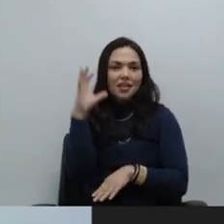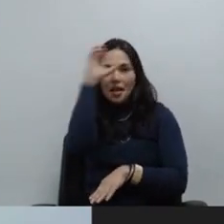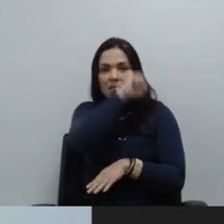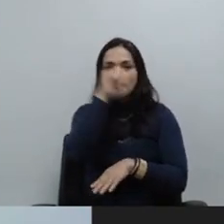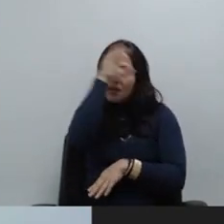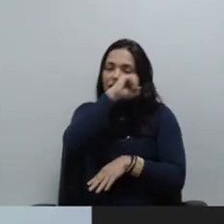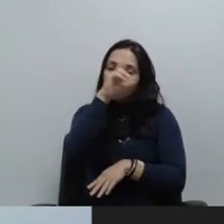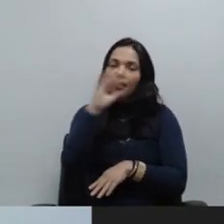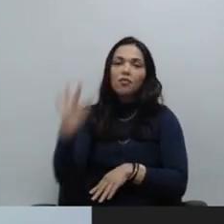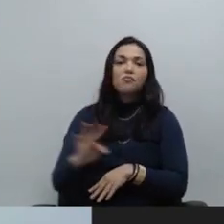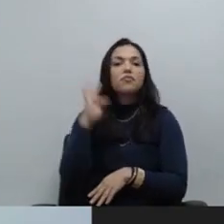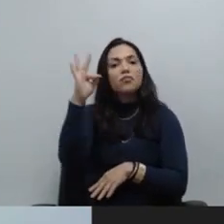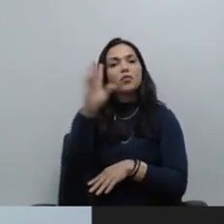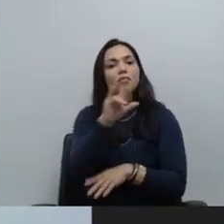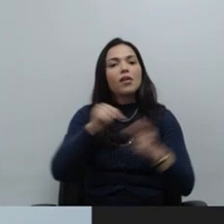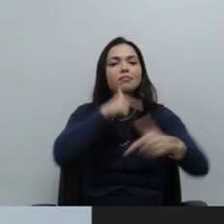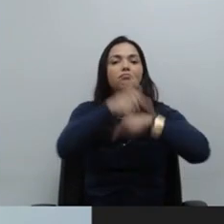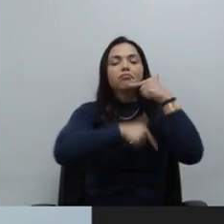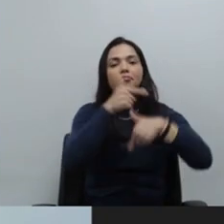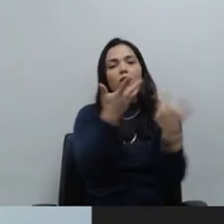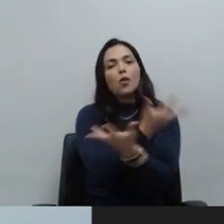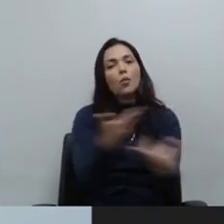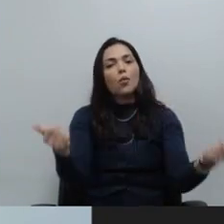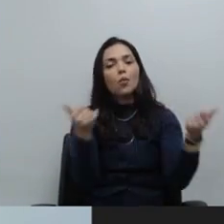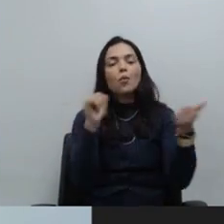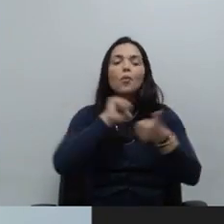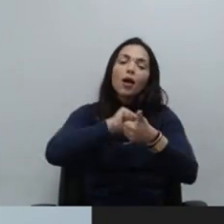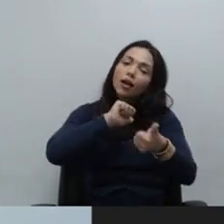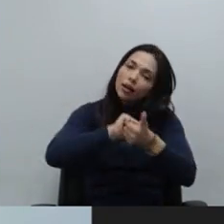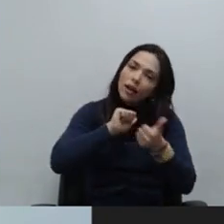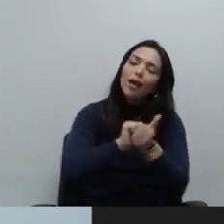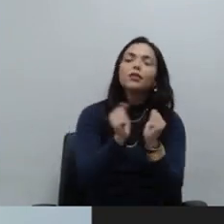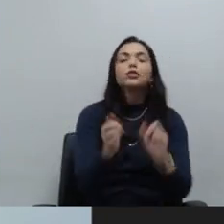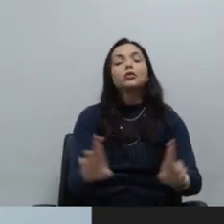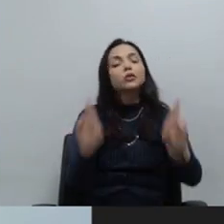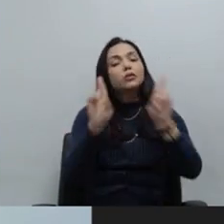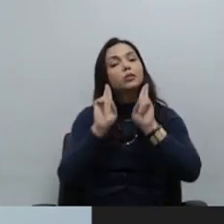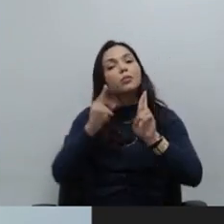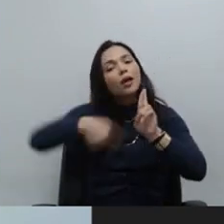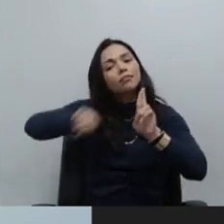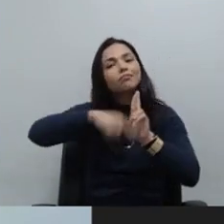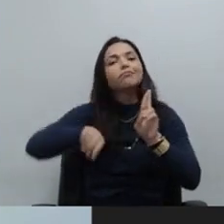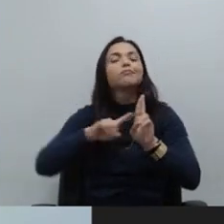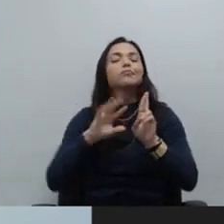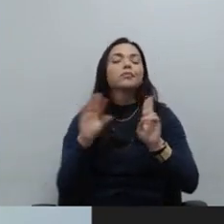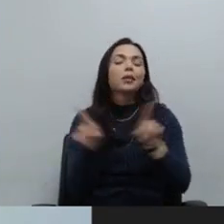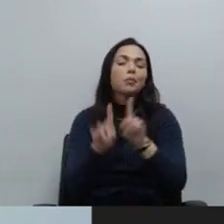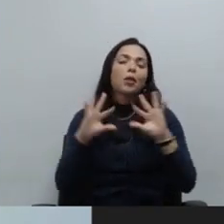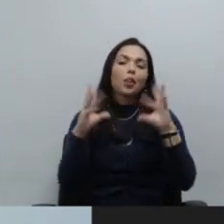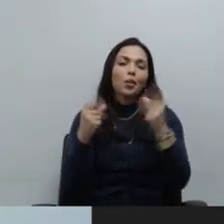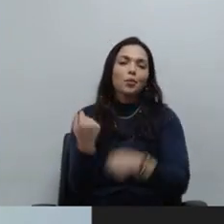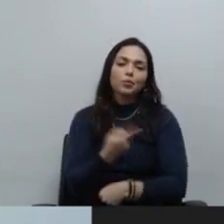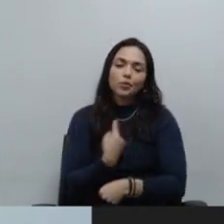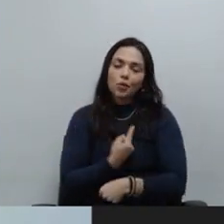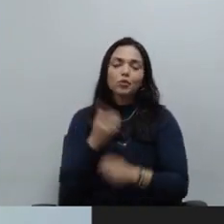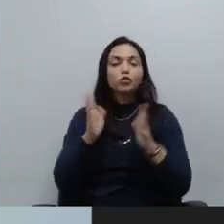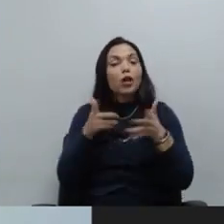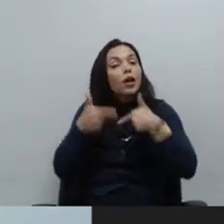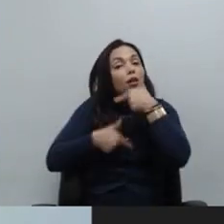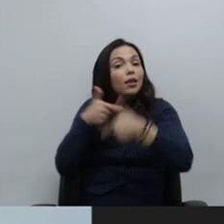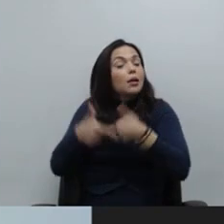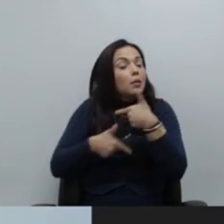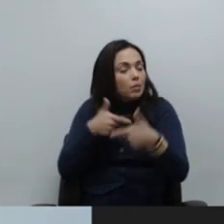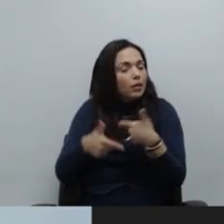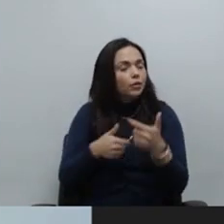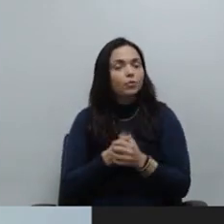poder atuar com a qualidade que se espera deles e de todos nós que já estamos na carreira. Então, eu não consigo